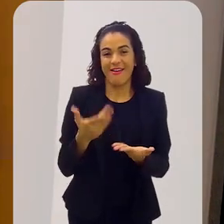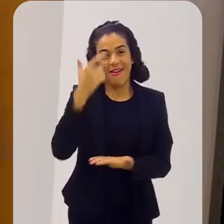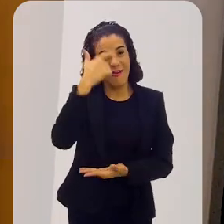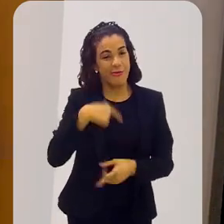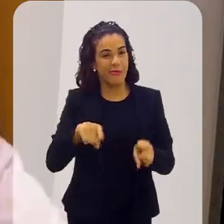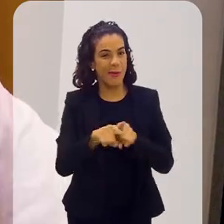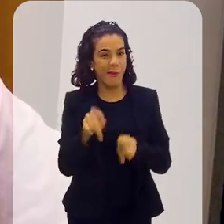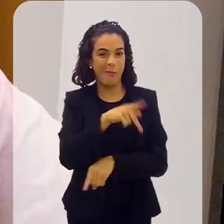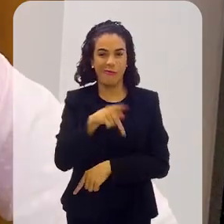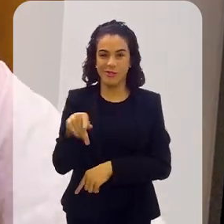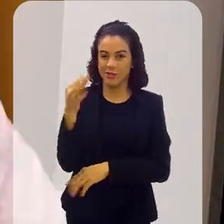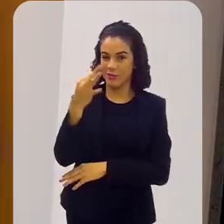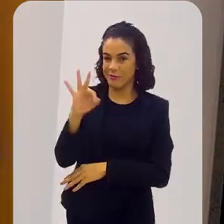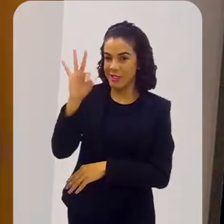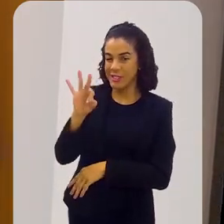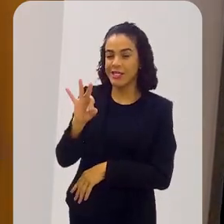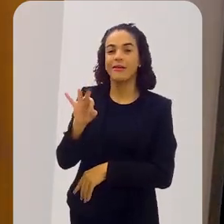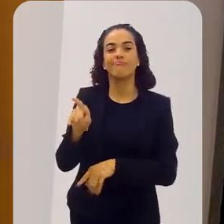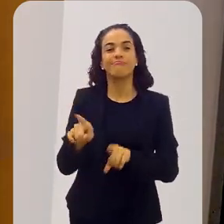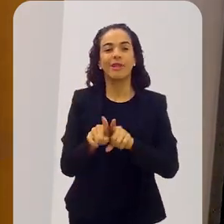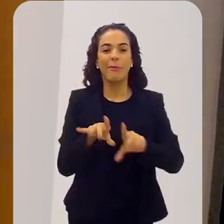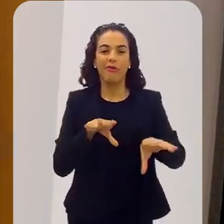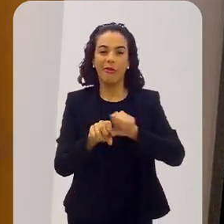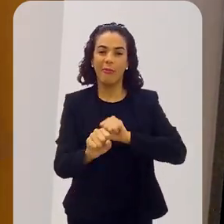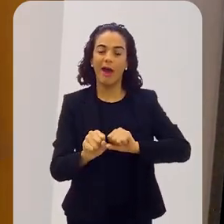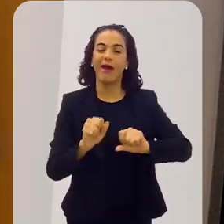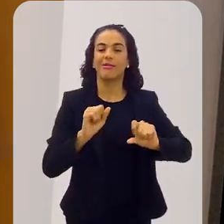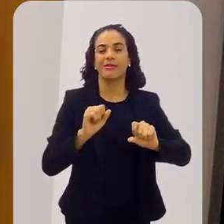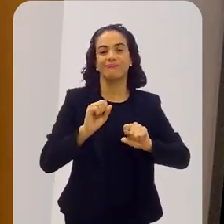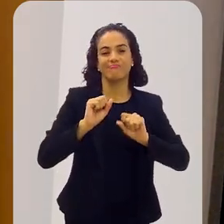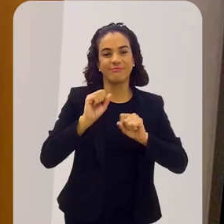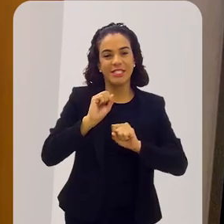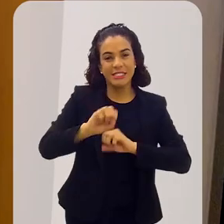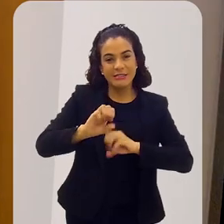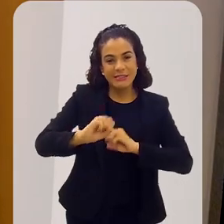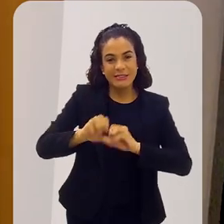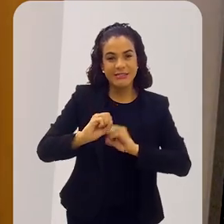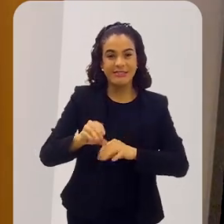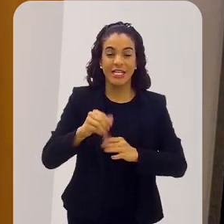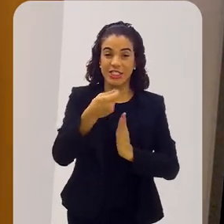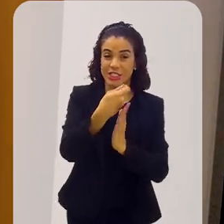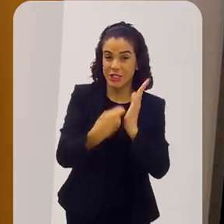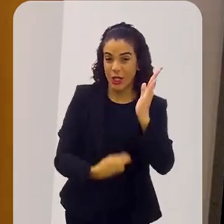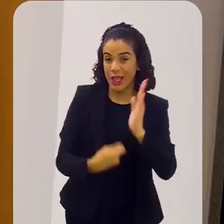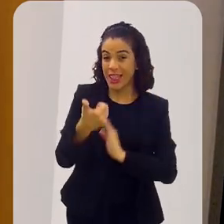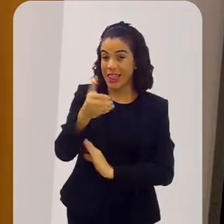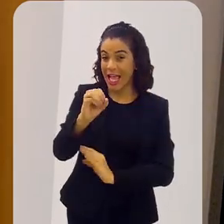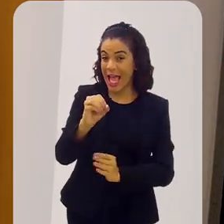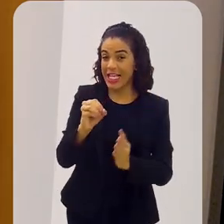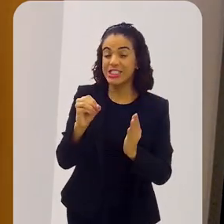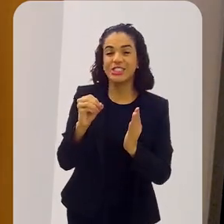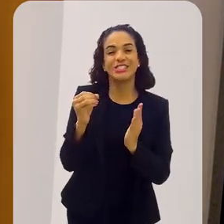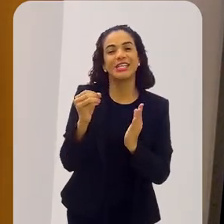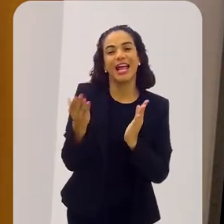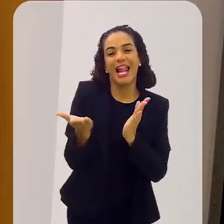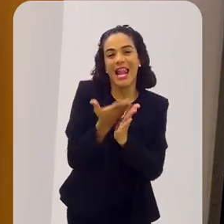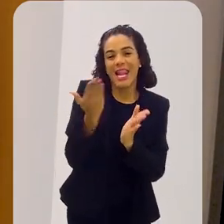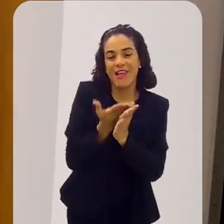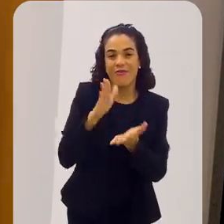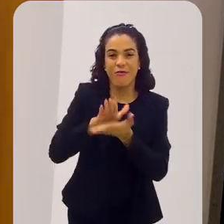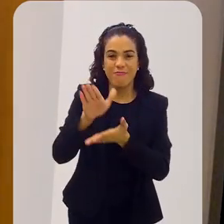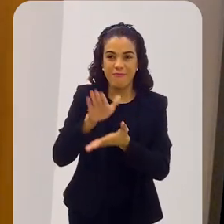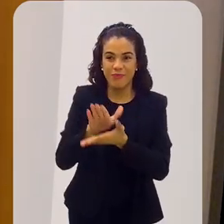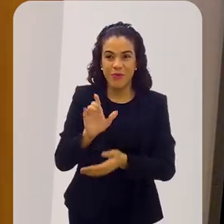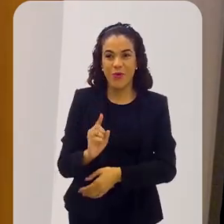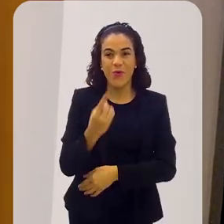Aqui na Lerge. Eu sou também professora de Física, licenciada agora do Cefete, escritora. Eu tenho dez livros publicados